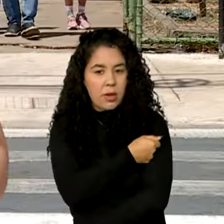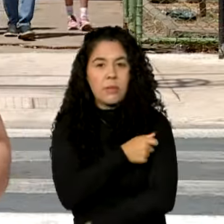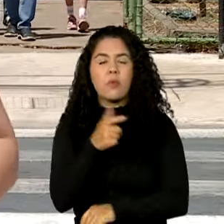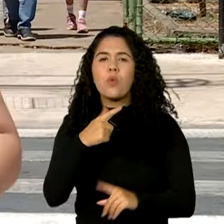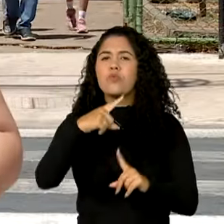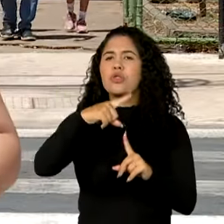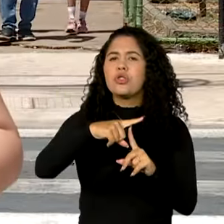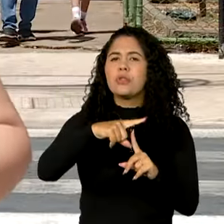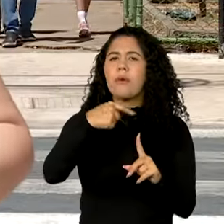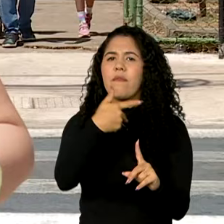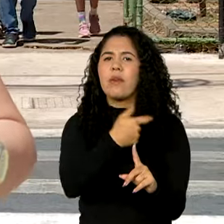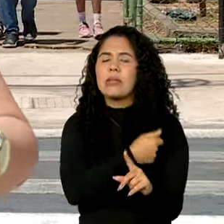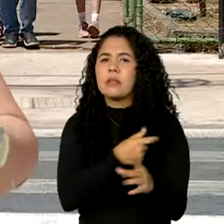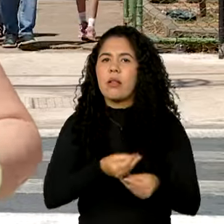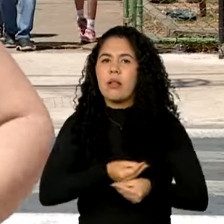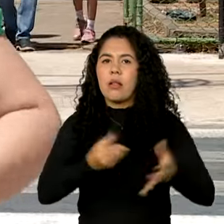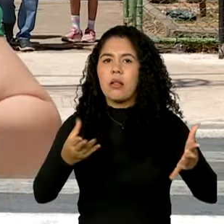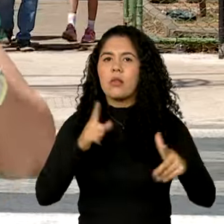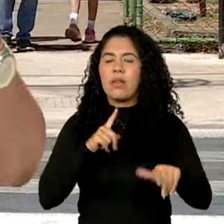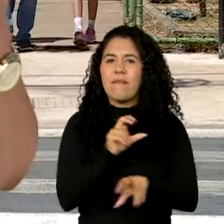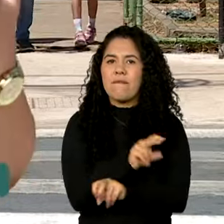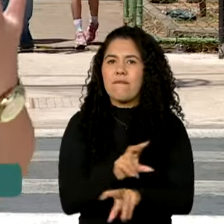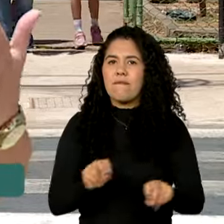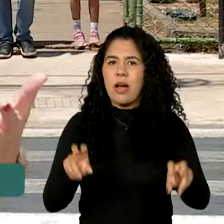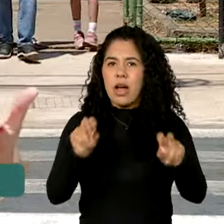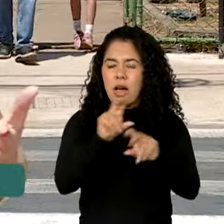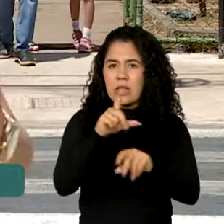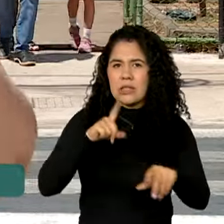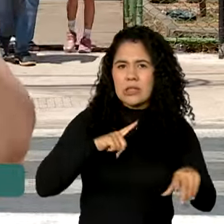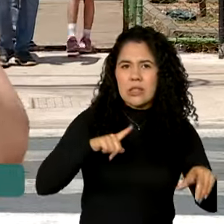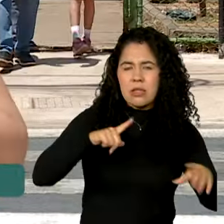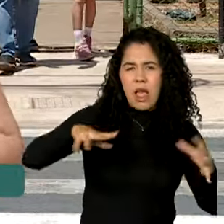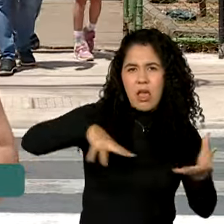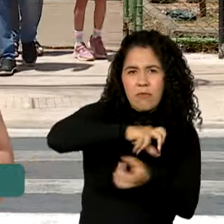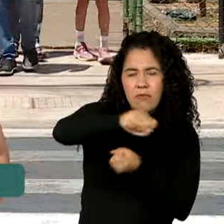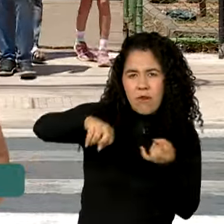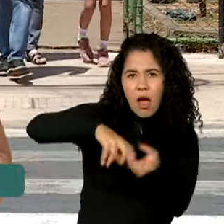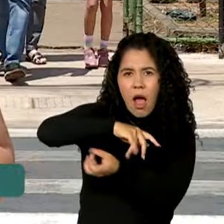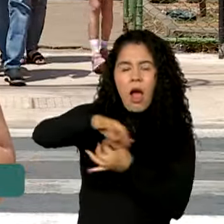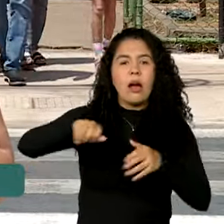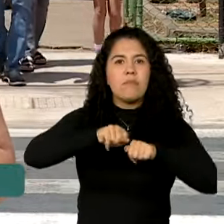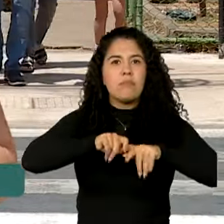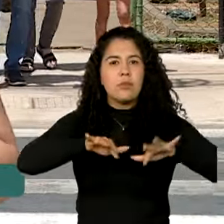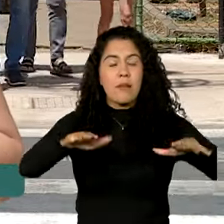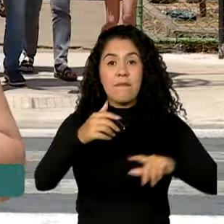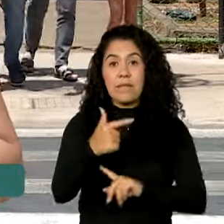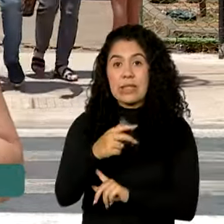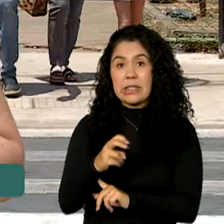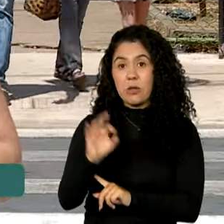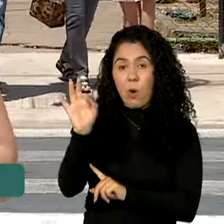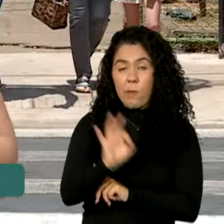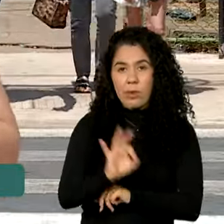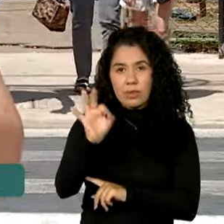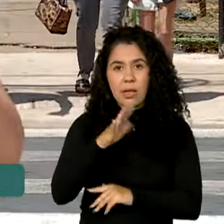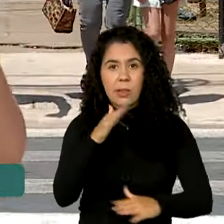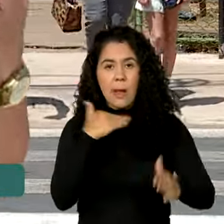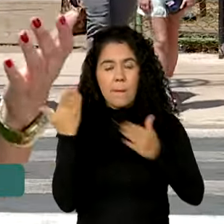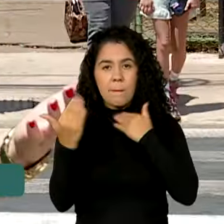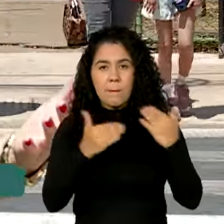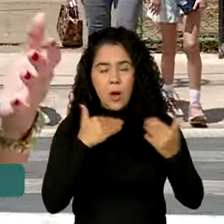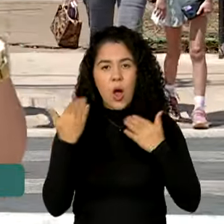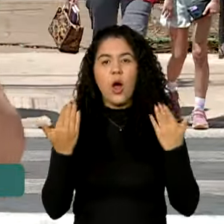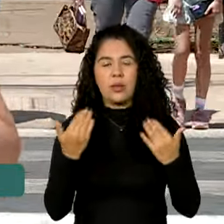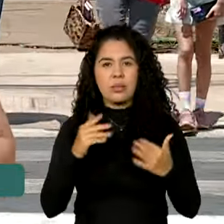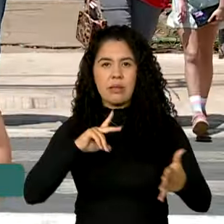oferecida porque protege contra as variantes mais atuais do vírus. E 25% das mortes causadas pela síndrome